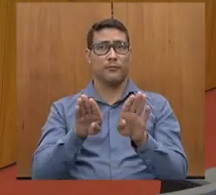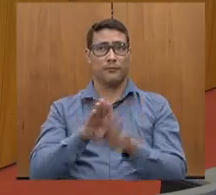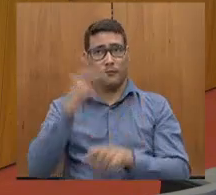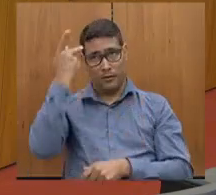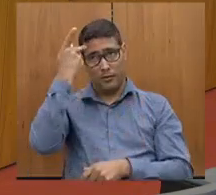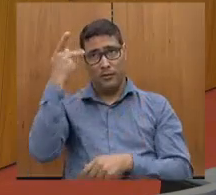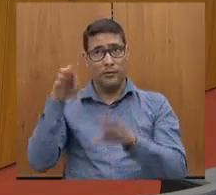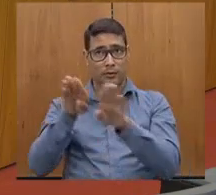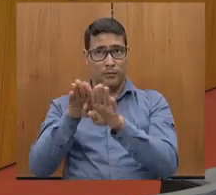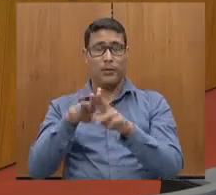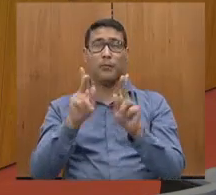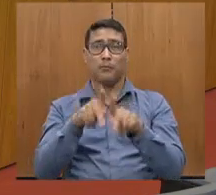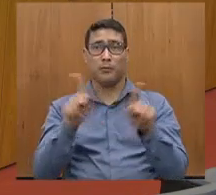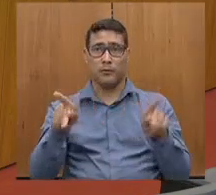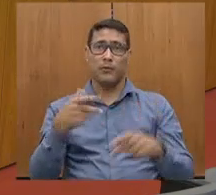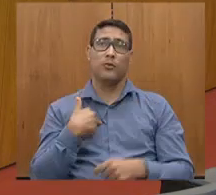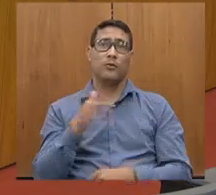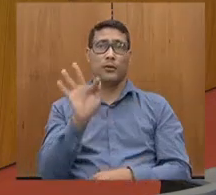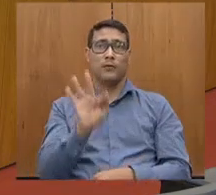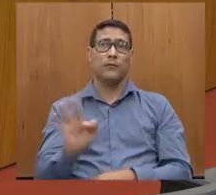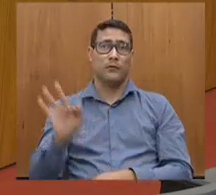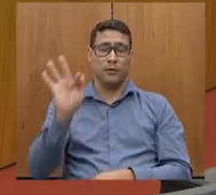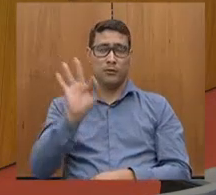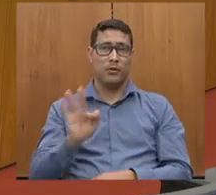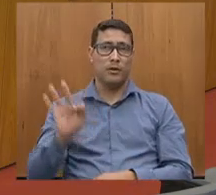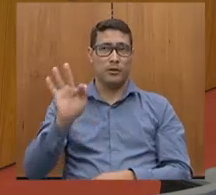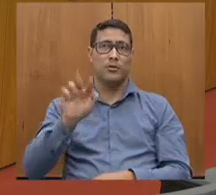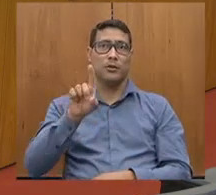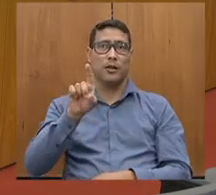professor da Faculdade de Direito de Bragança,